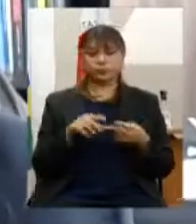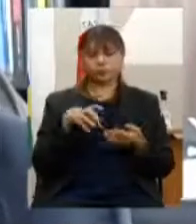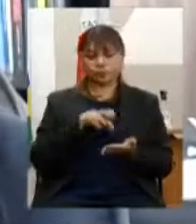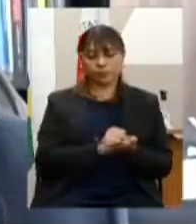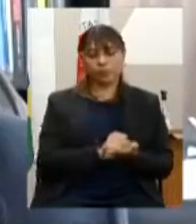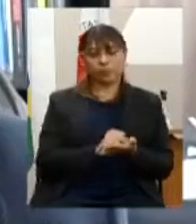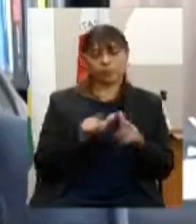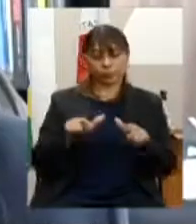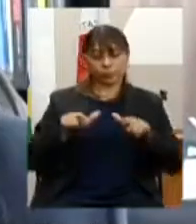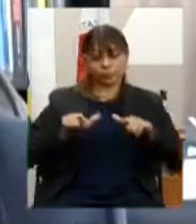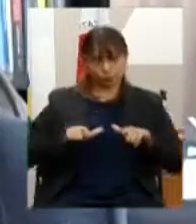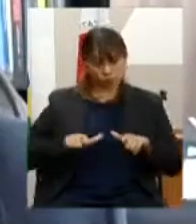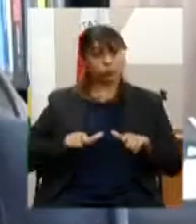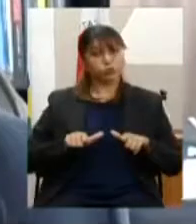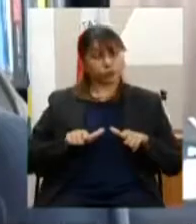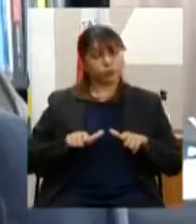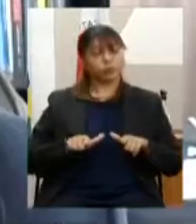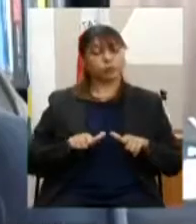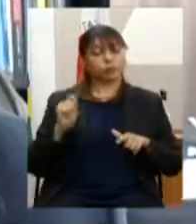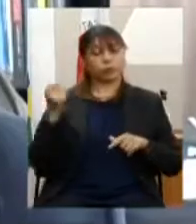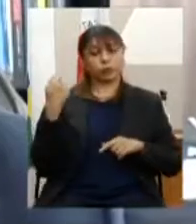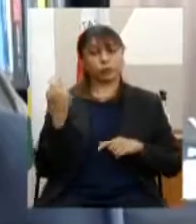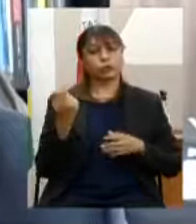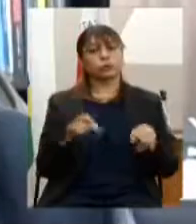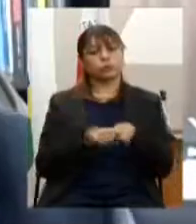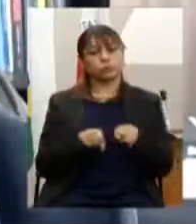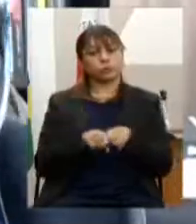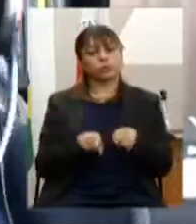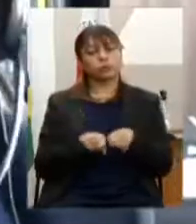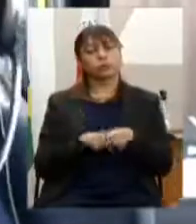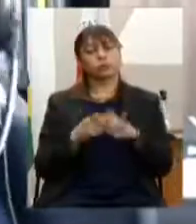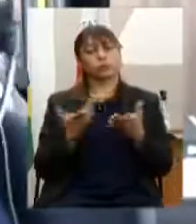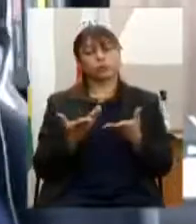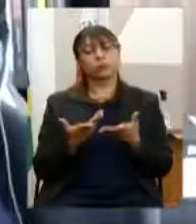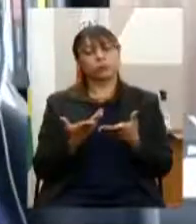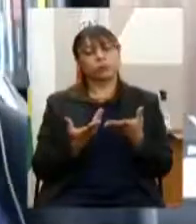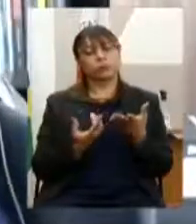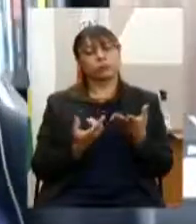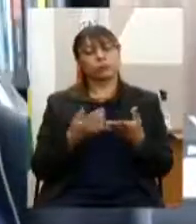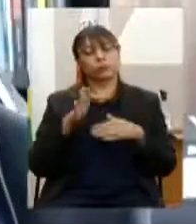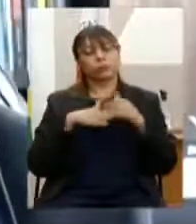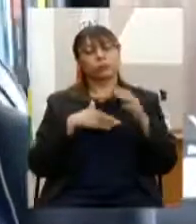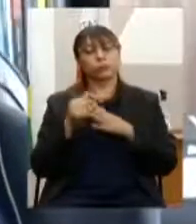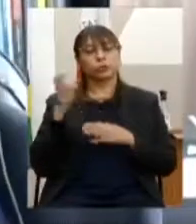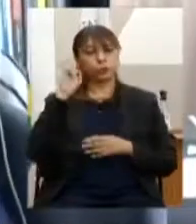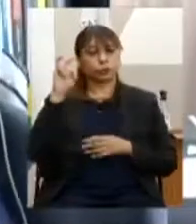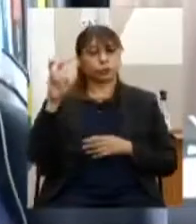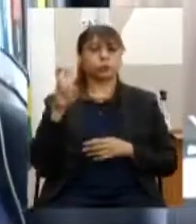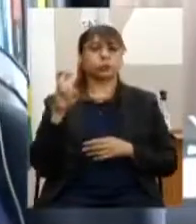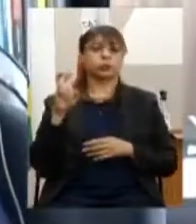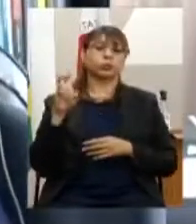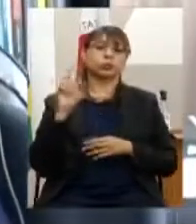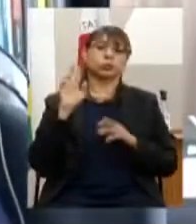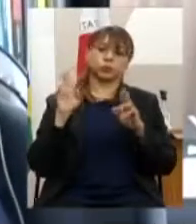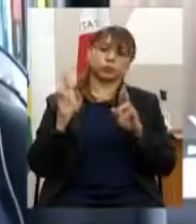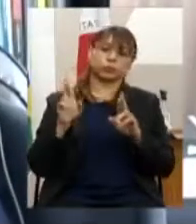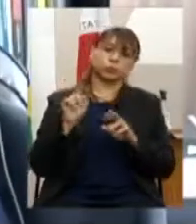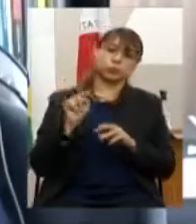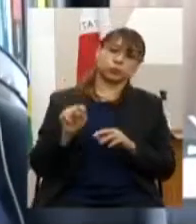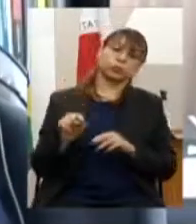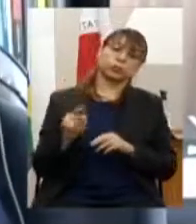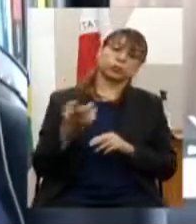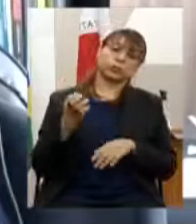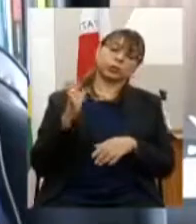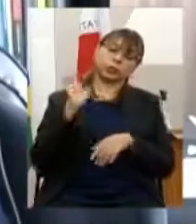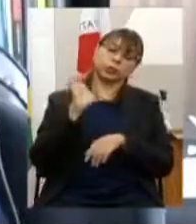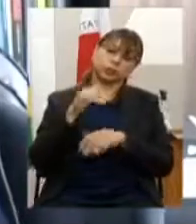certificação de artistas e fazedores de cultura de Minas Gerais com unidade orçamentária na secretaria de estado de cultura e